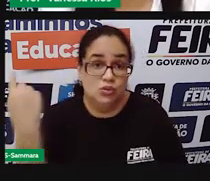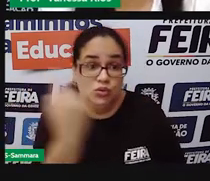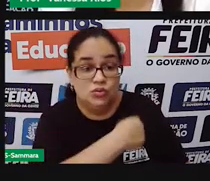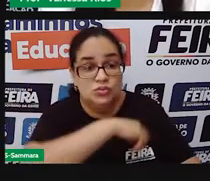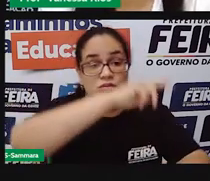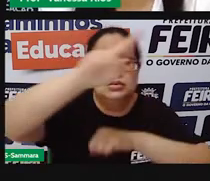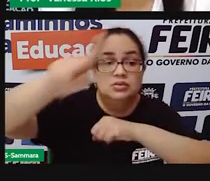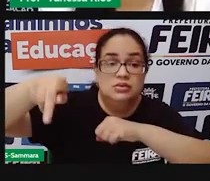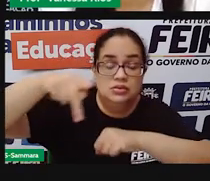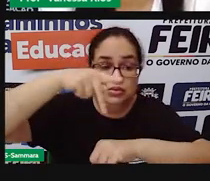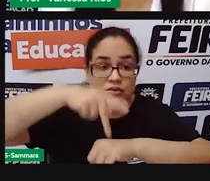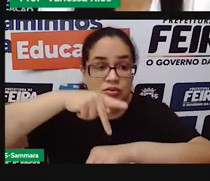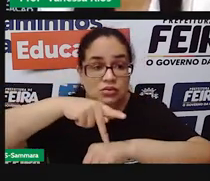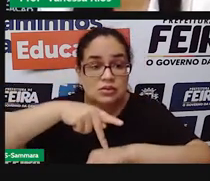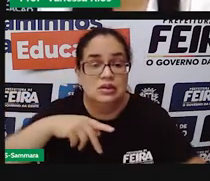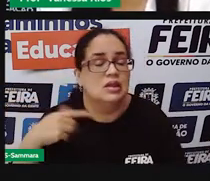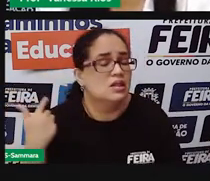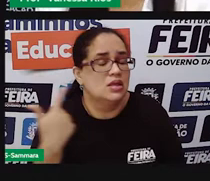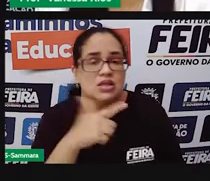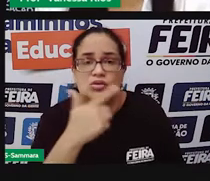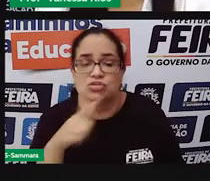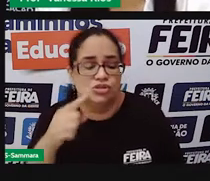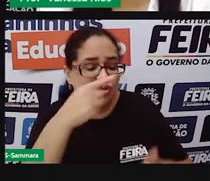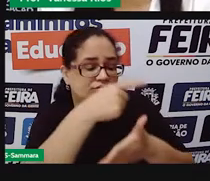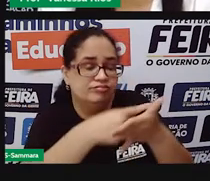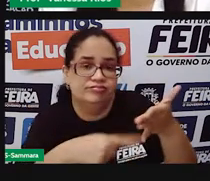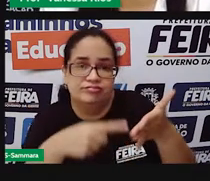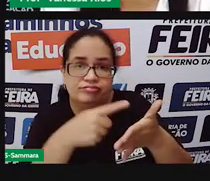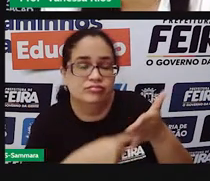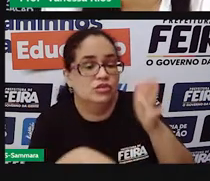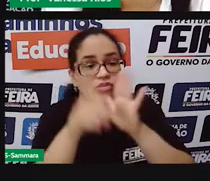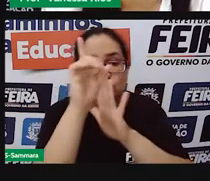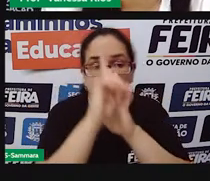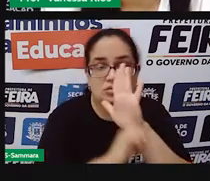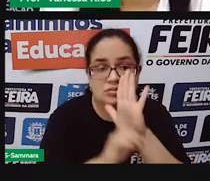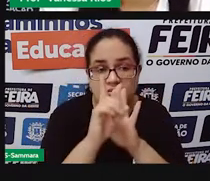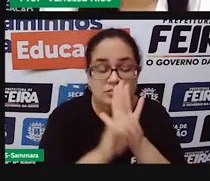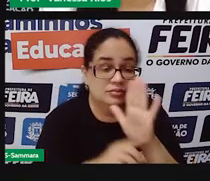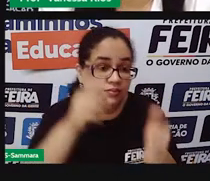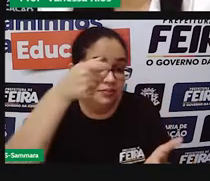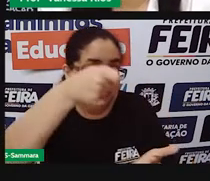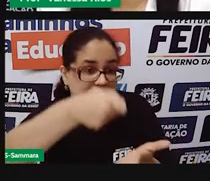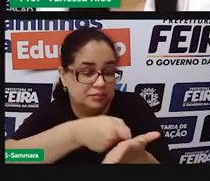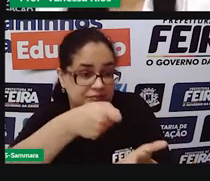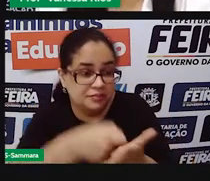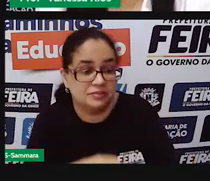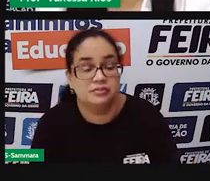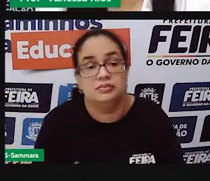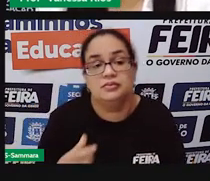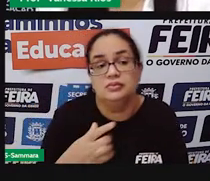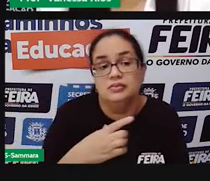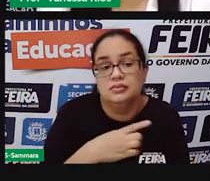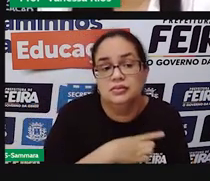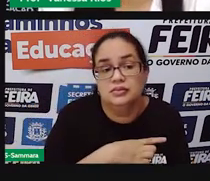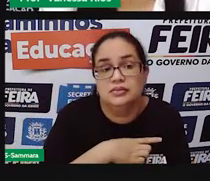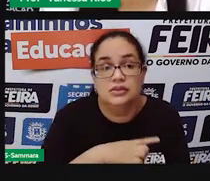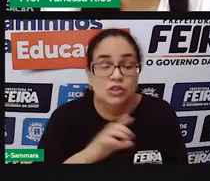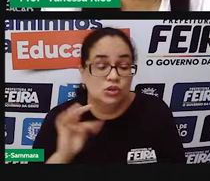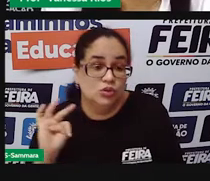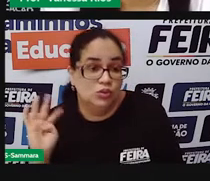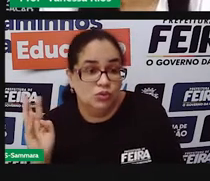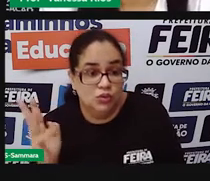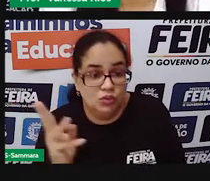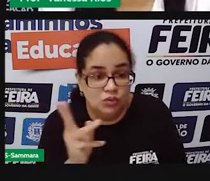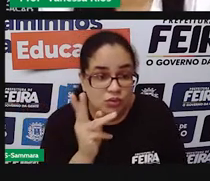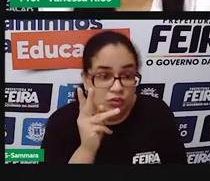nem todas as pessoas tinham os mesmos direitos e os mesmos deveres. Então, existiam épocas que nem todos podiam